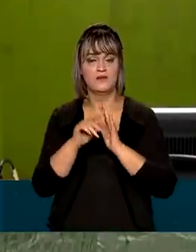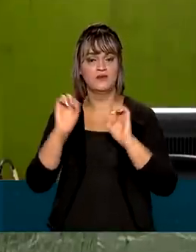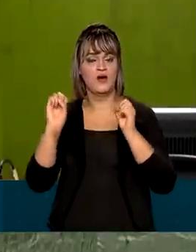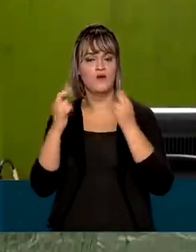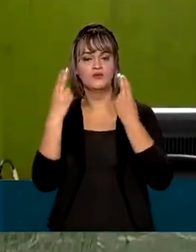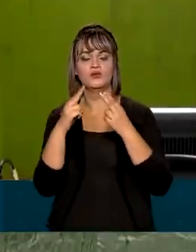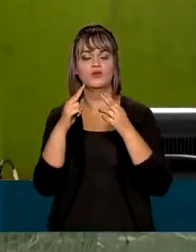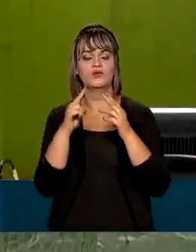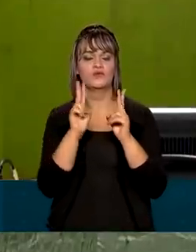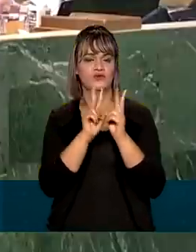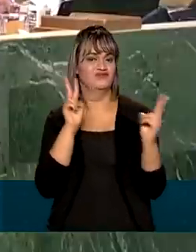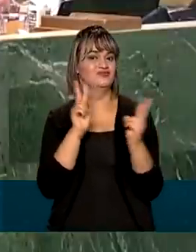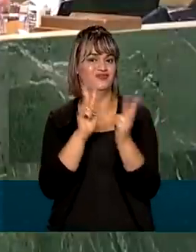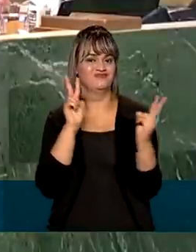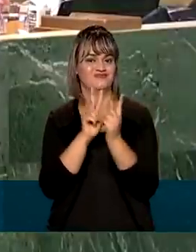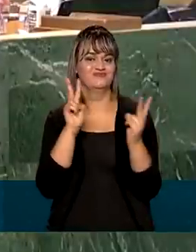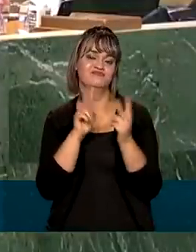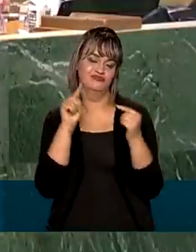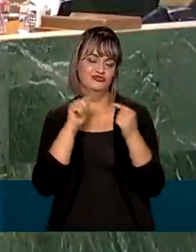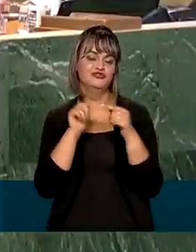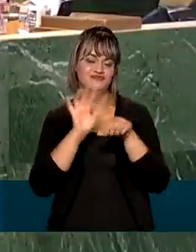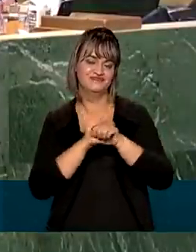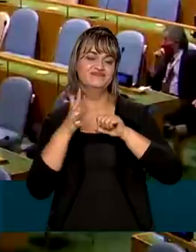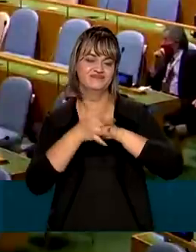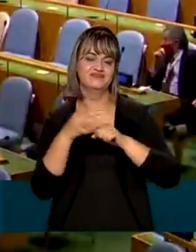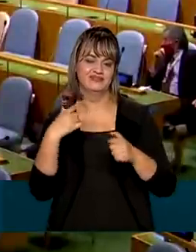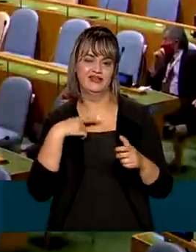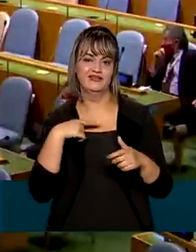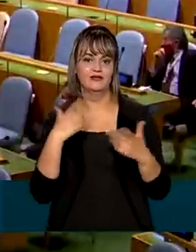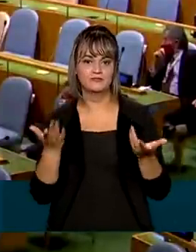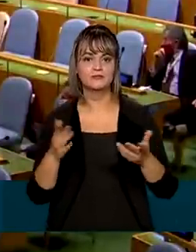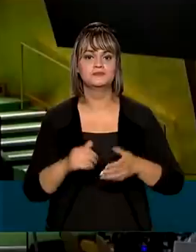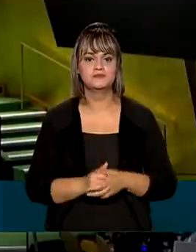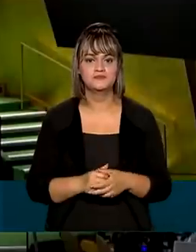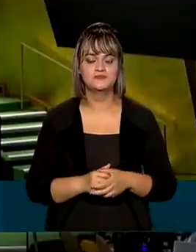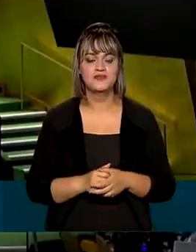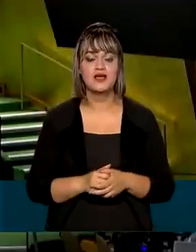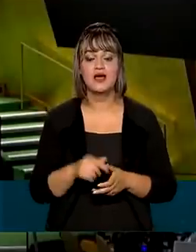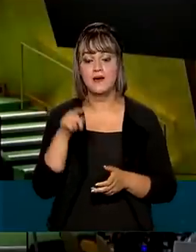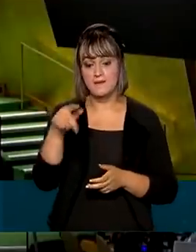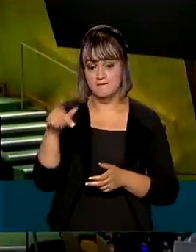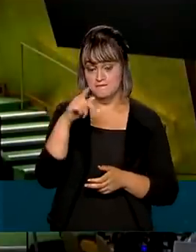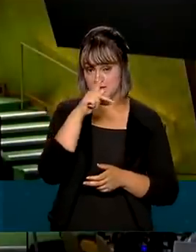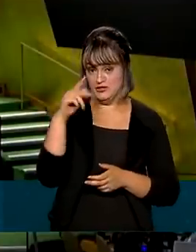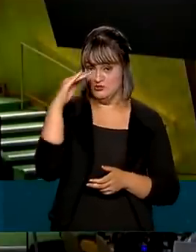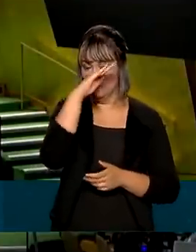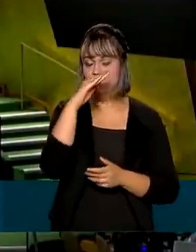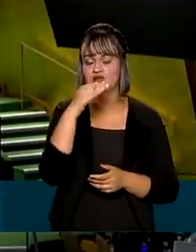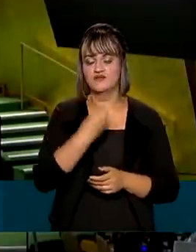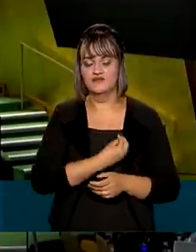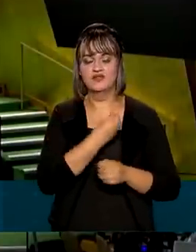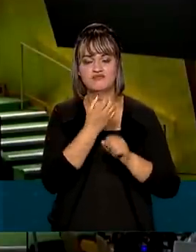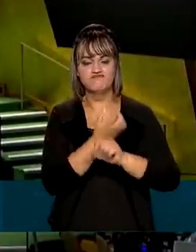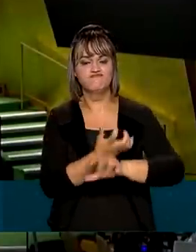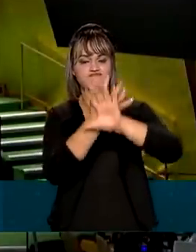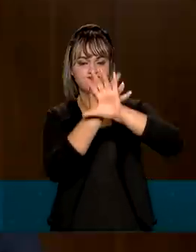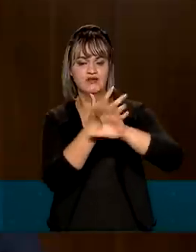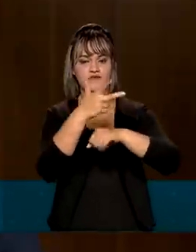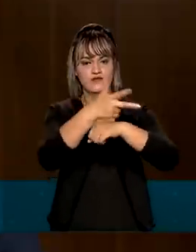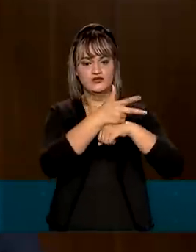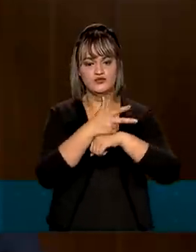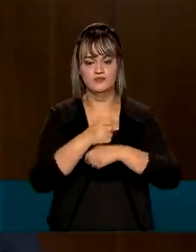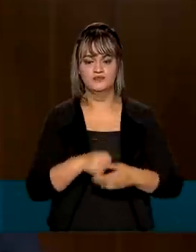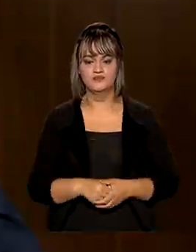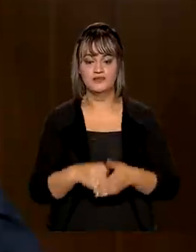praticamente toda virtual por conta da pandemia de Covid-19. Bolsonaro participou por mensagem de vídeo.